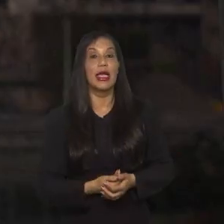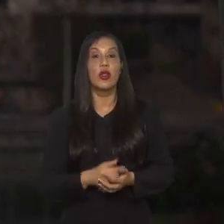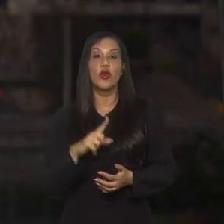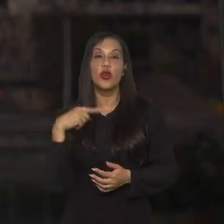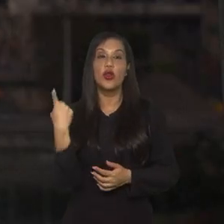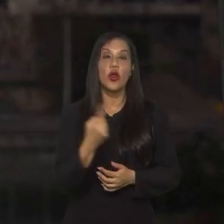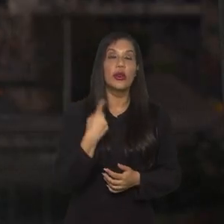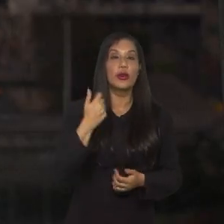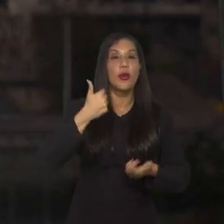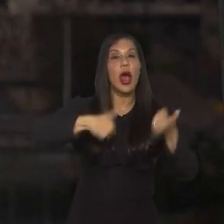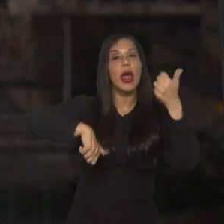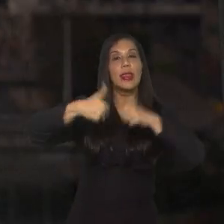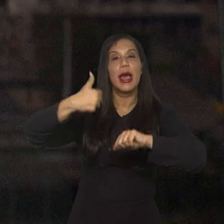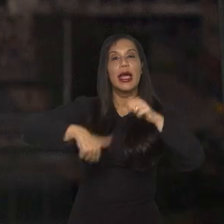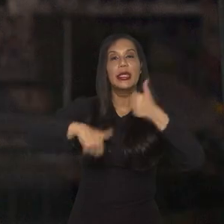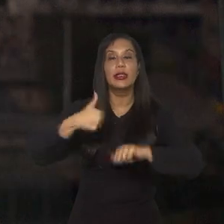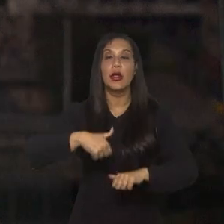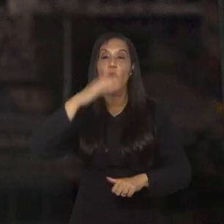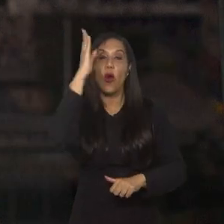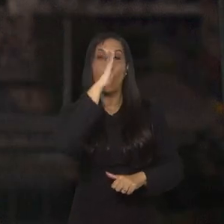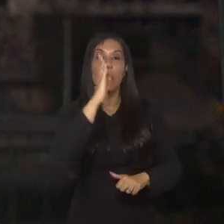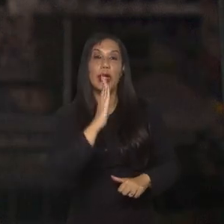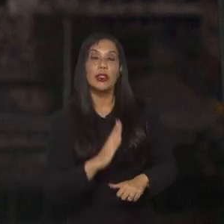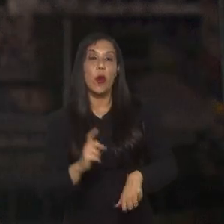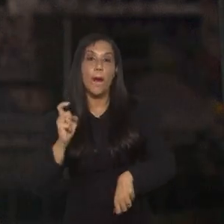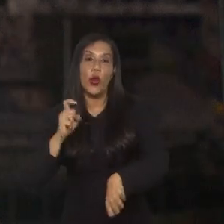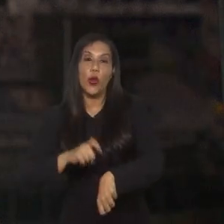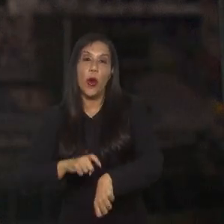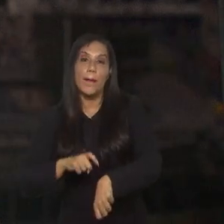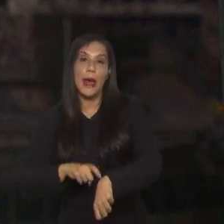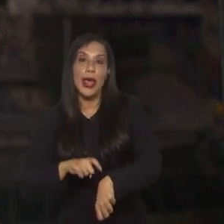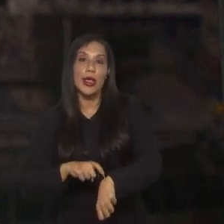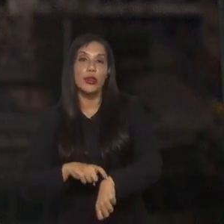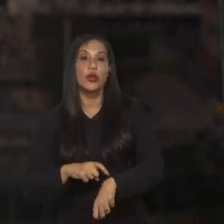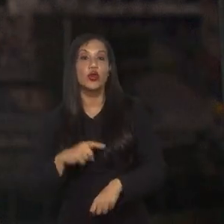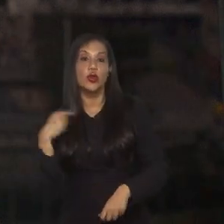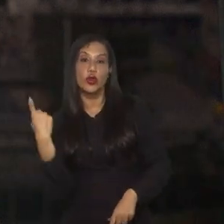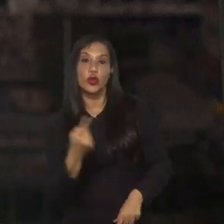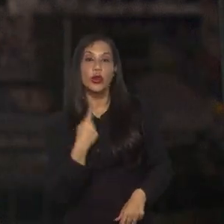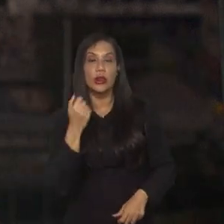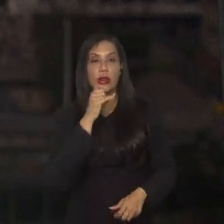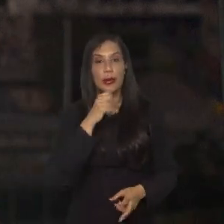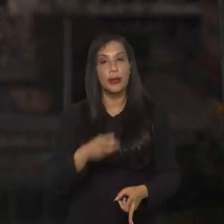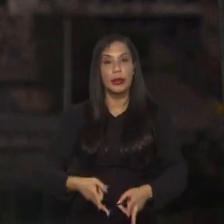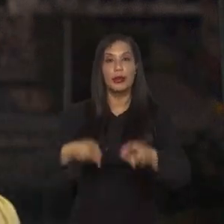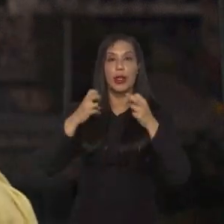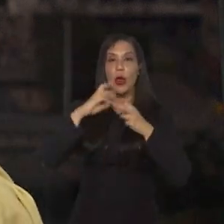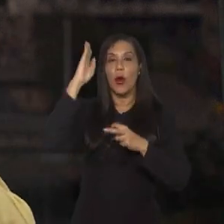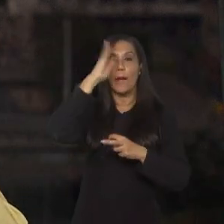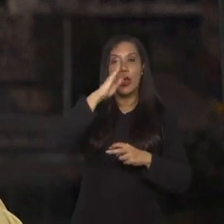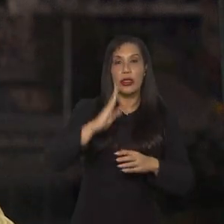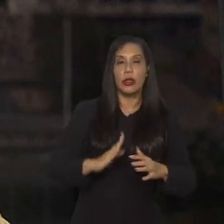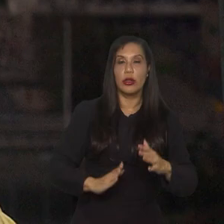A análise que você faz do Brasil nesse momento, você vê o Brasil realmente numa crescente do futebol